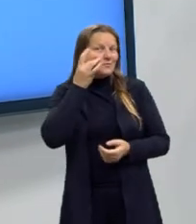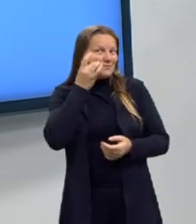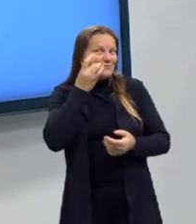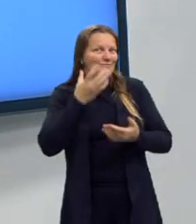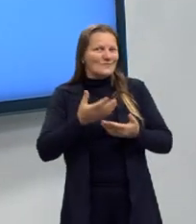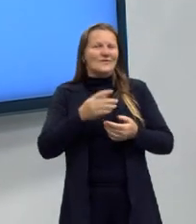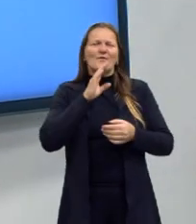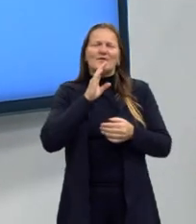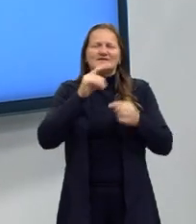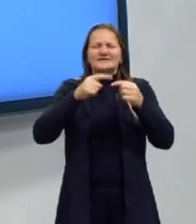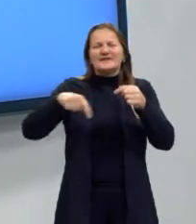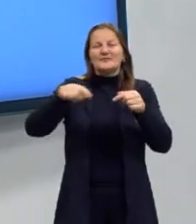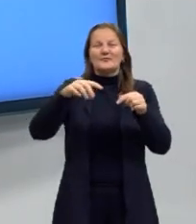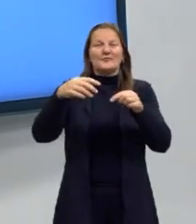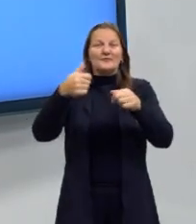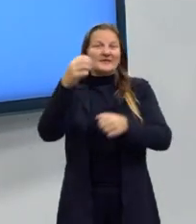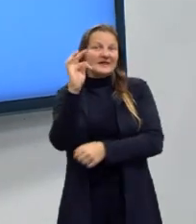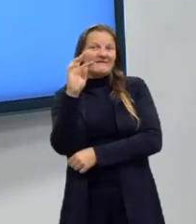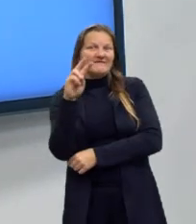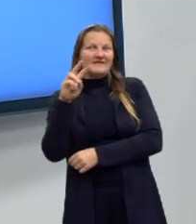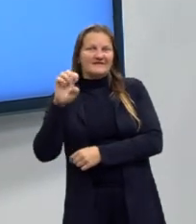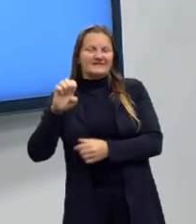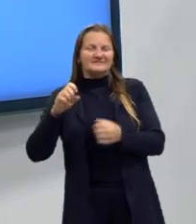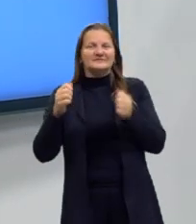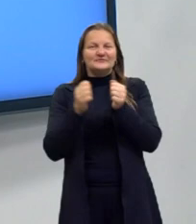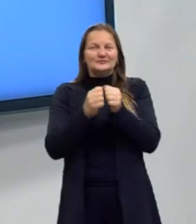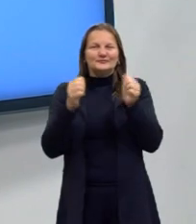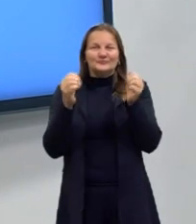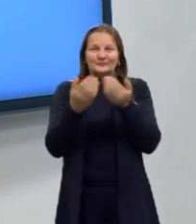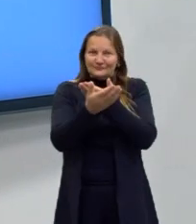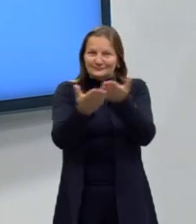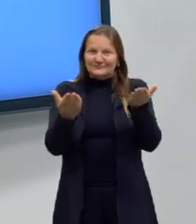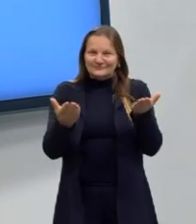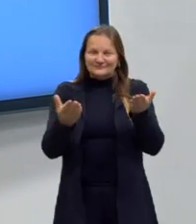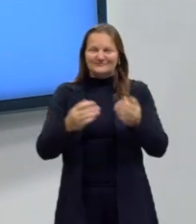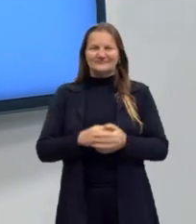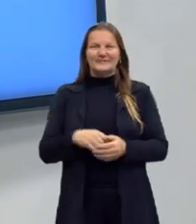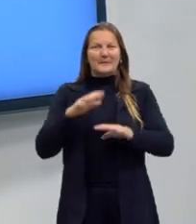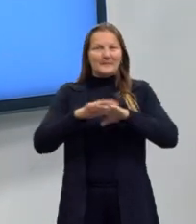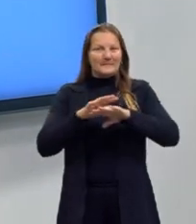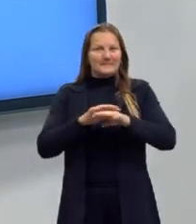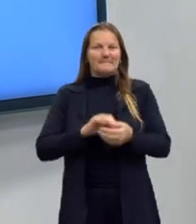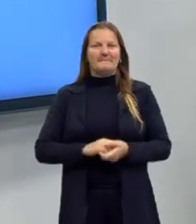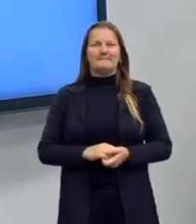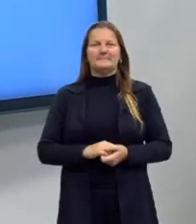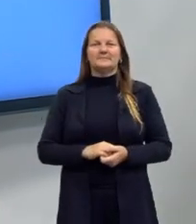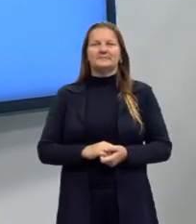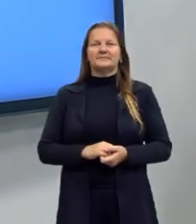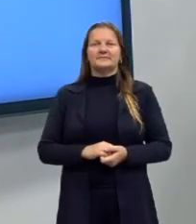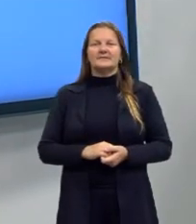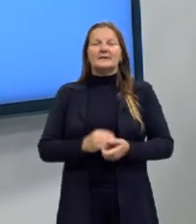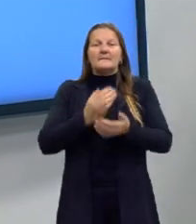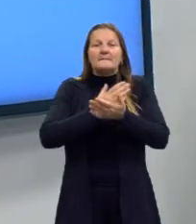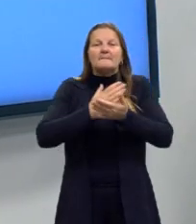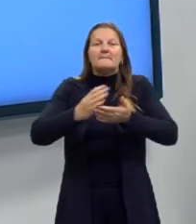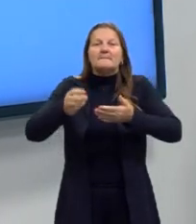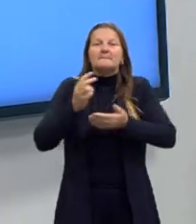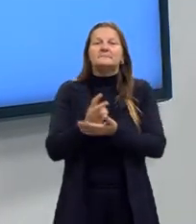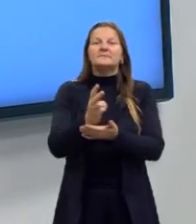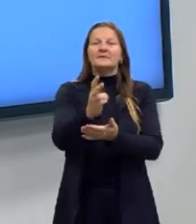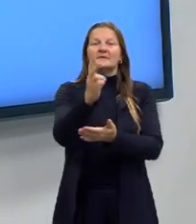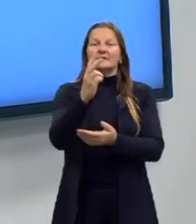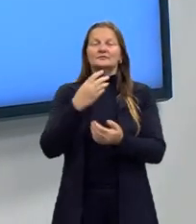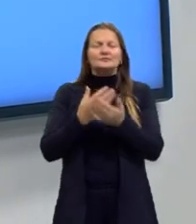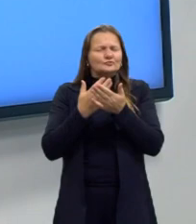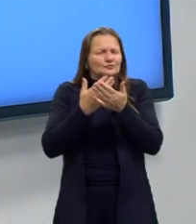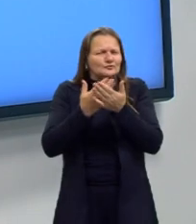conhecendo o estúdio também, e vão assistir com vocês então essas aulas de matemática. Nós vamos dar continuidade aí nos